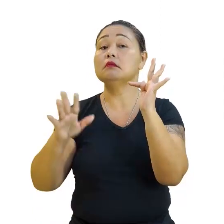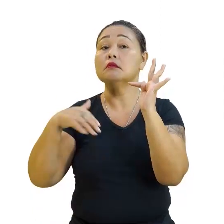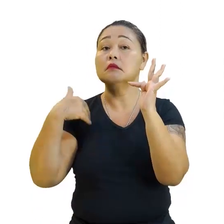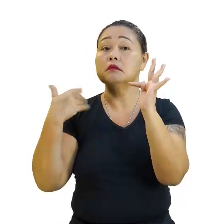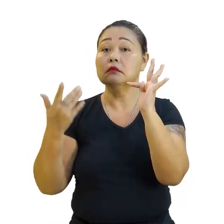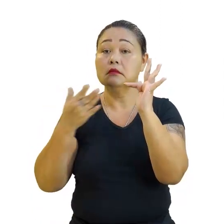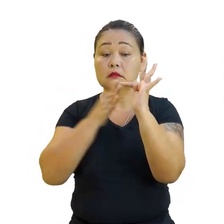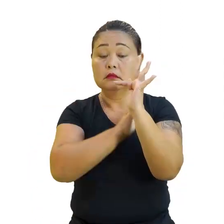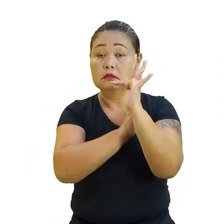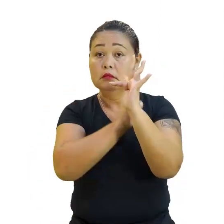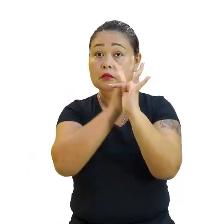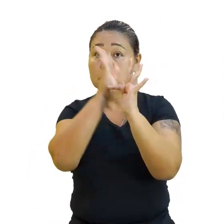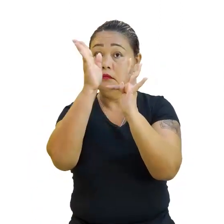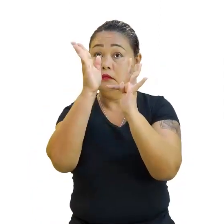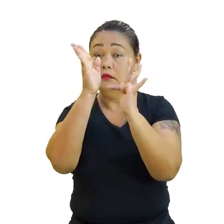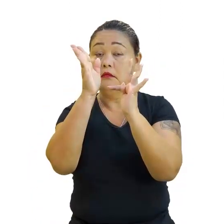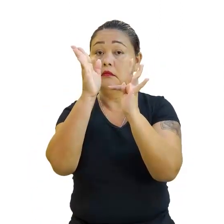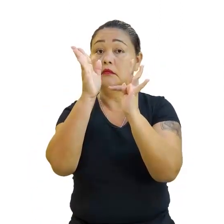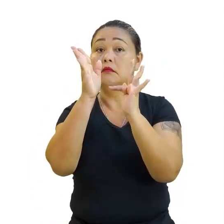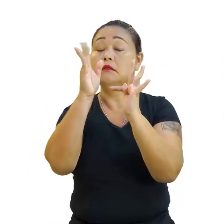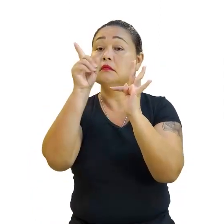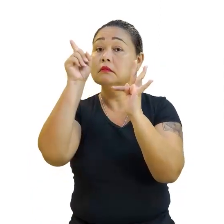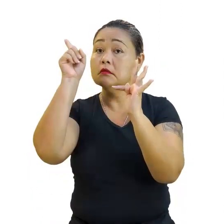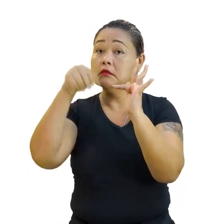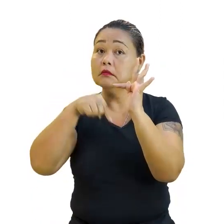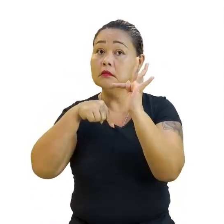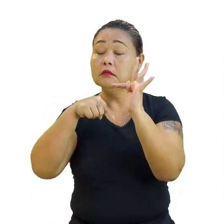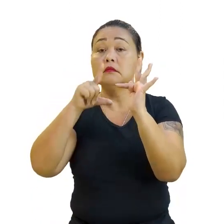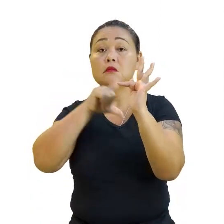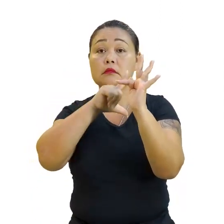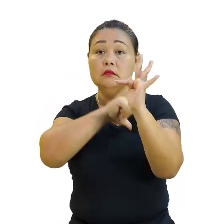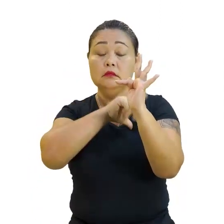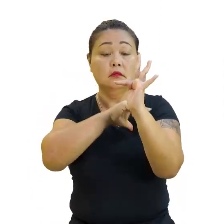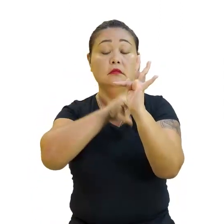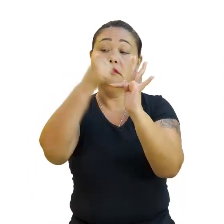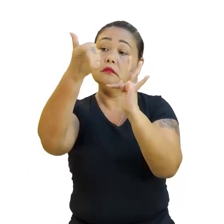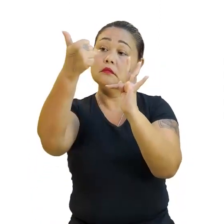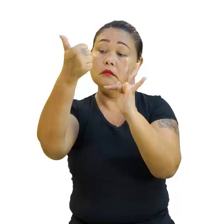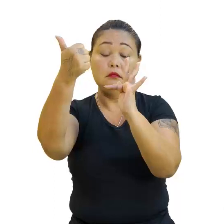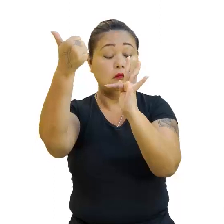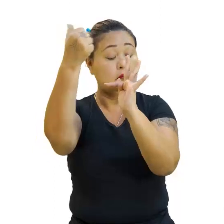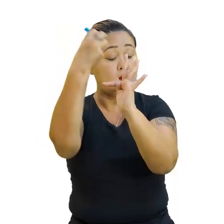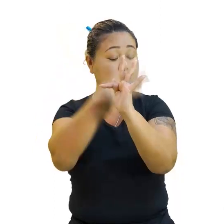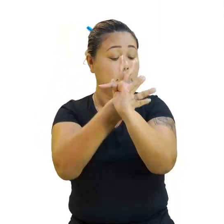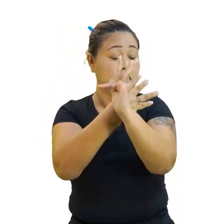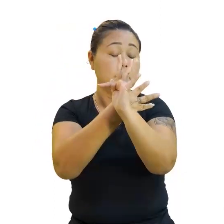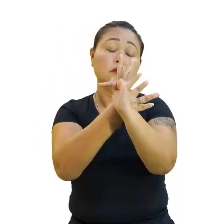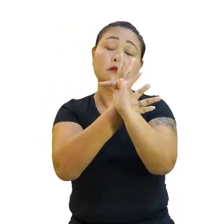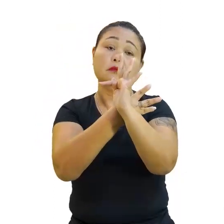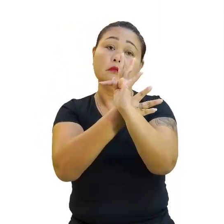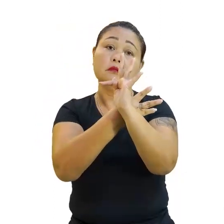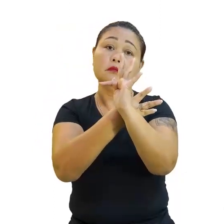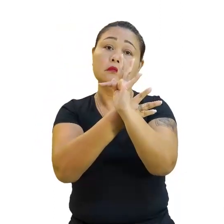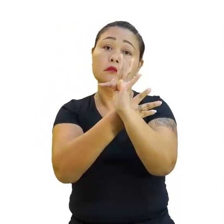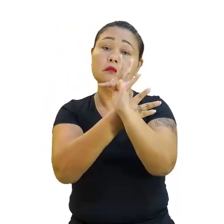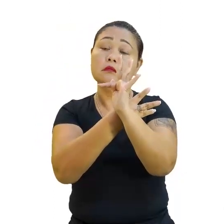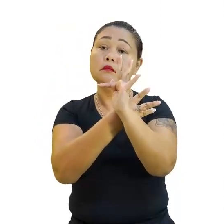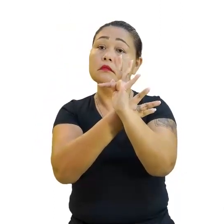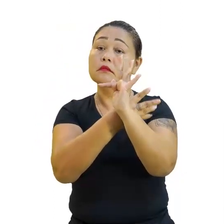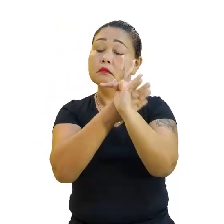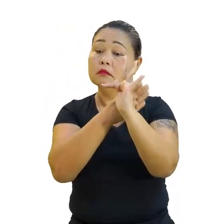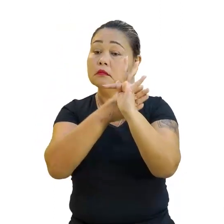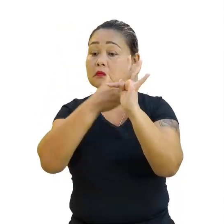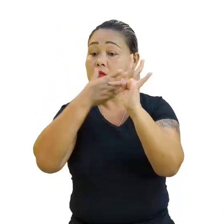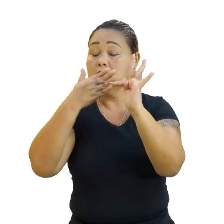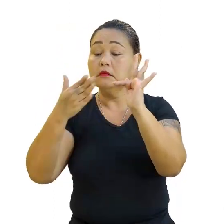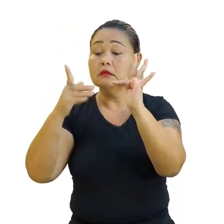função crescente, onde o gráfico tem extremidades, no primeiro e no terceiro quadrante, para a direita nós temos